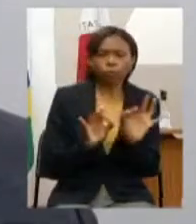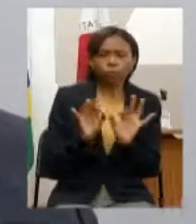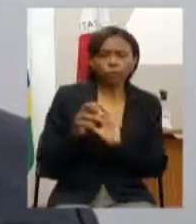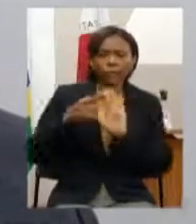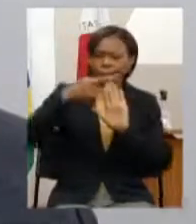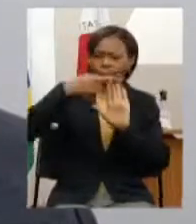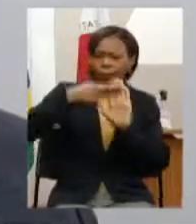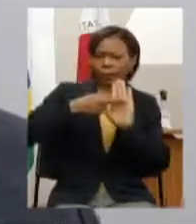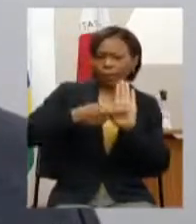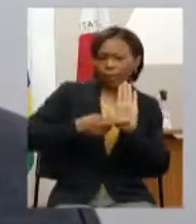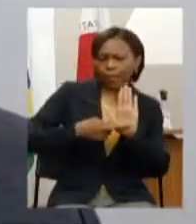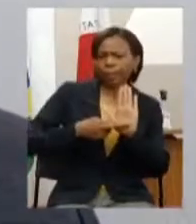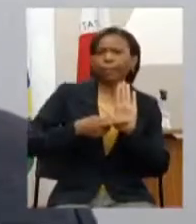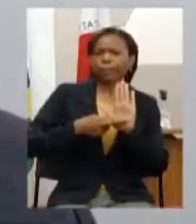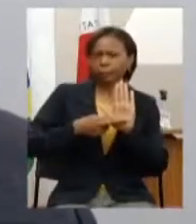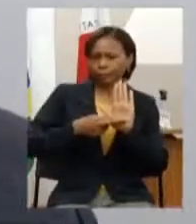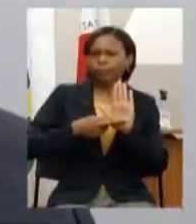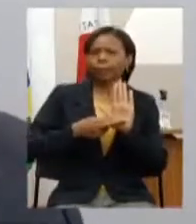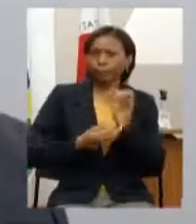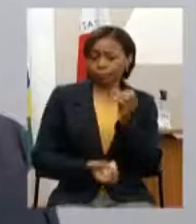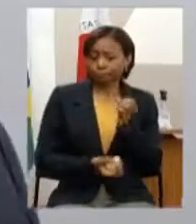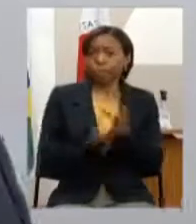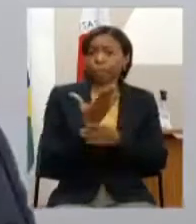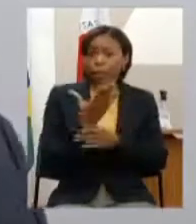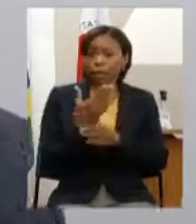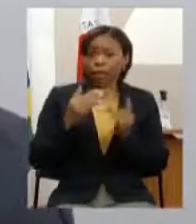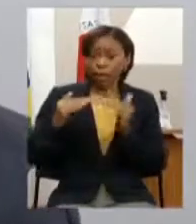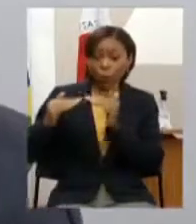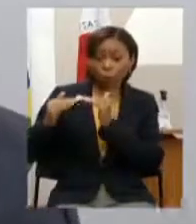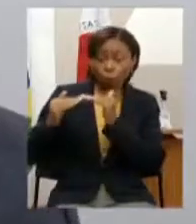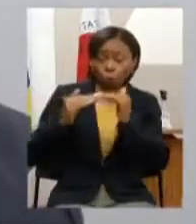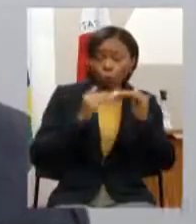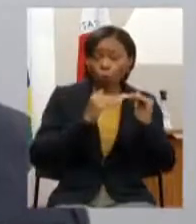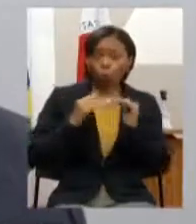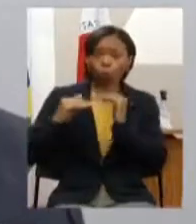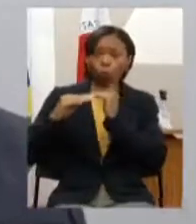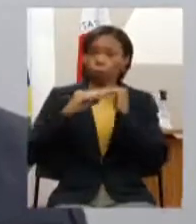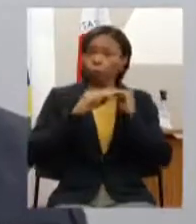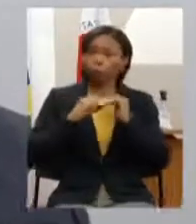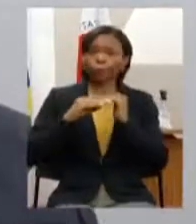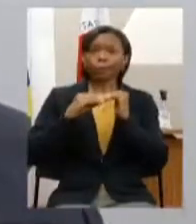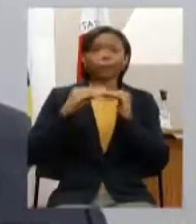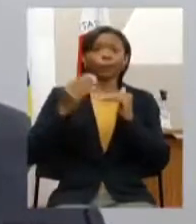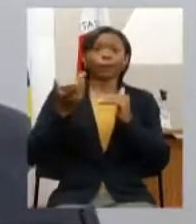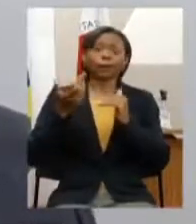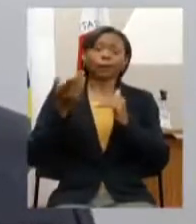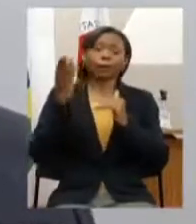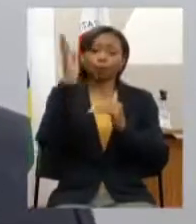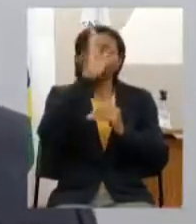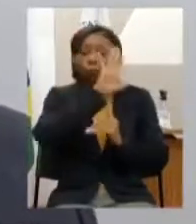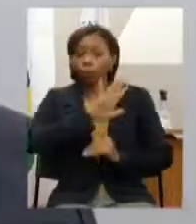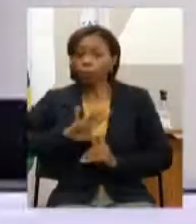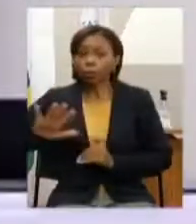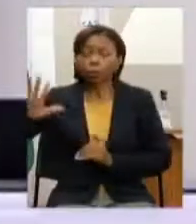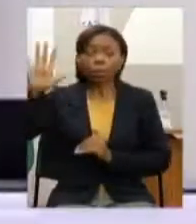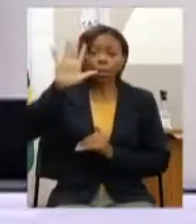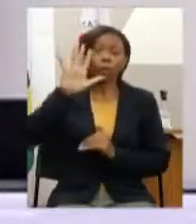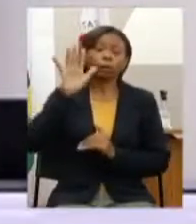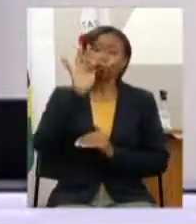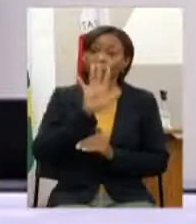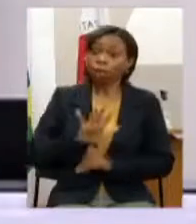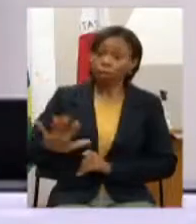para serem adotadas em comum né seja na esfera federal estadual municipal é salutar